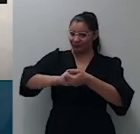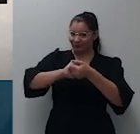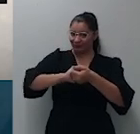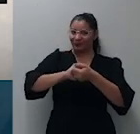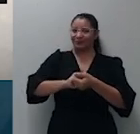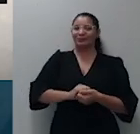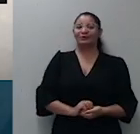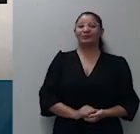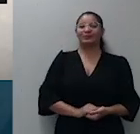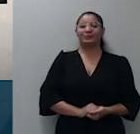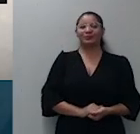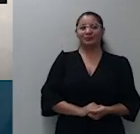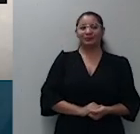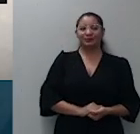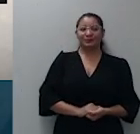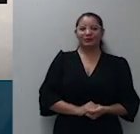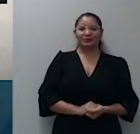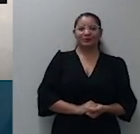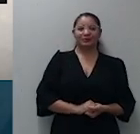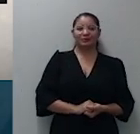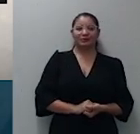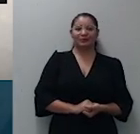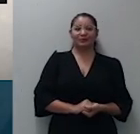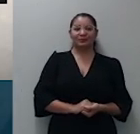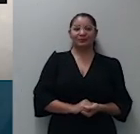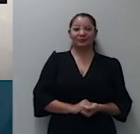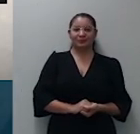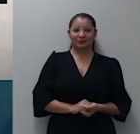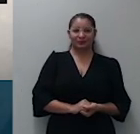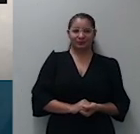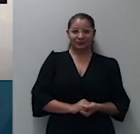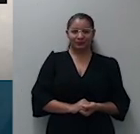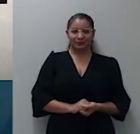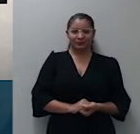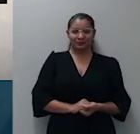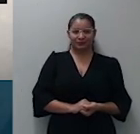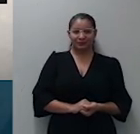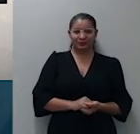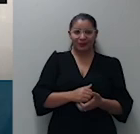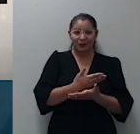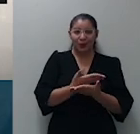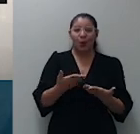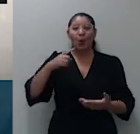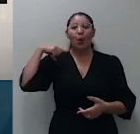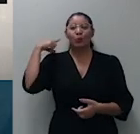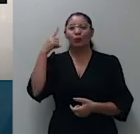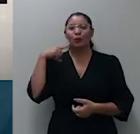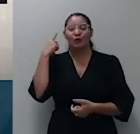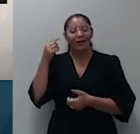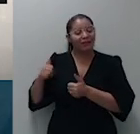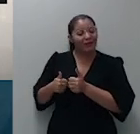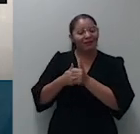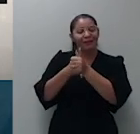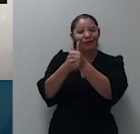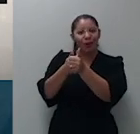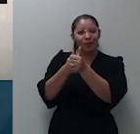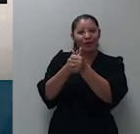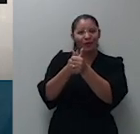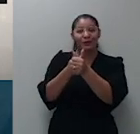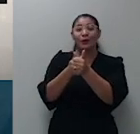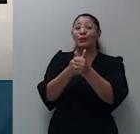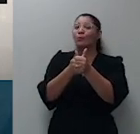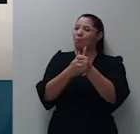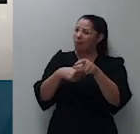representados por vossa excelência, os doutores advogados que acompanham a nossa sessão, todo o público que participa